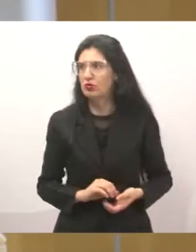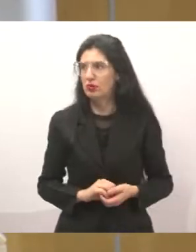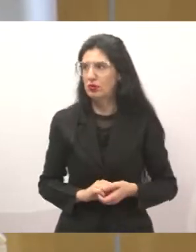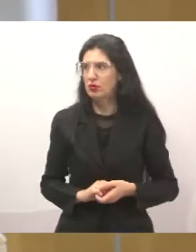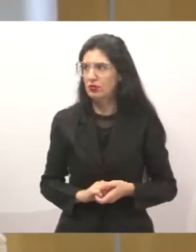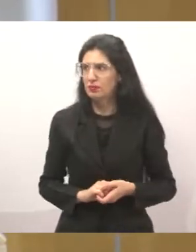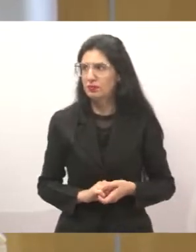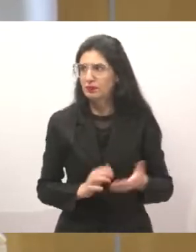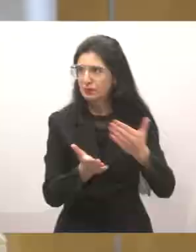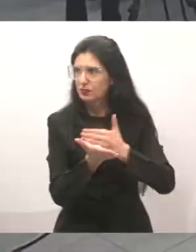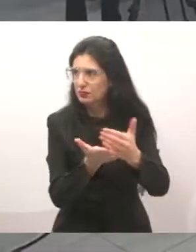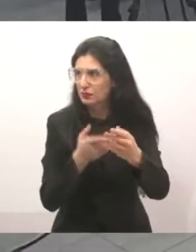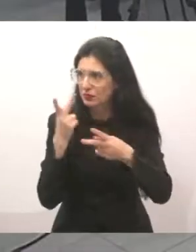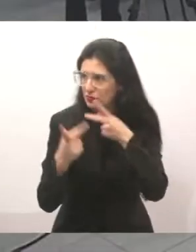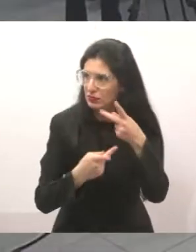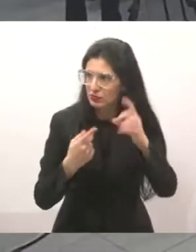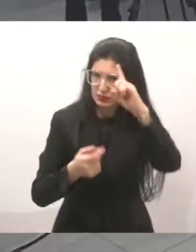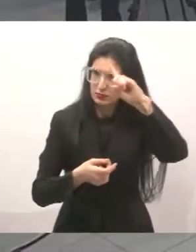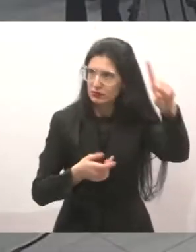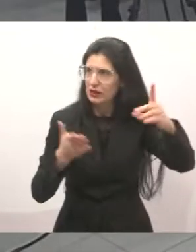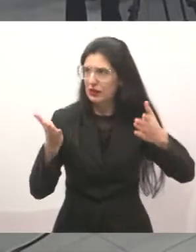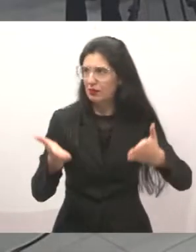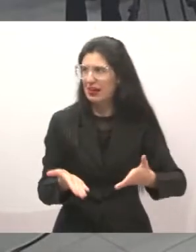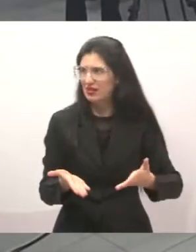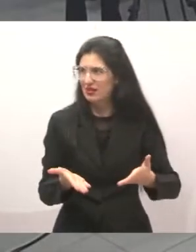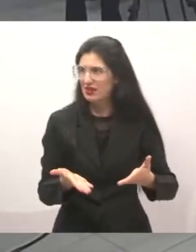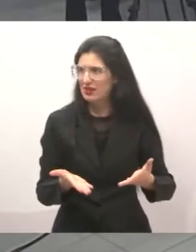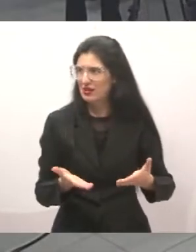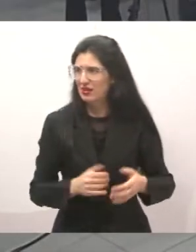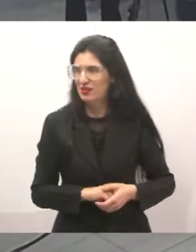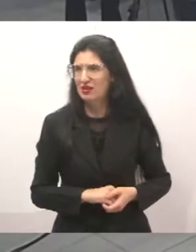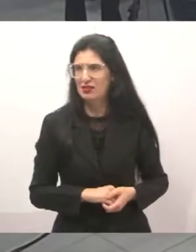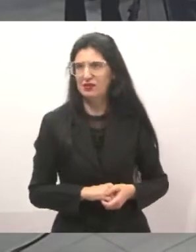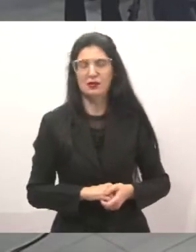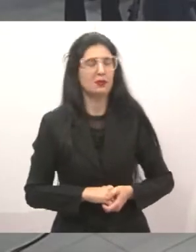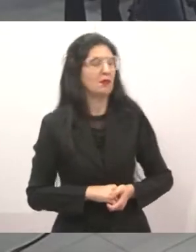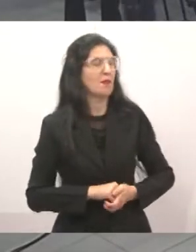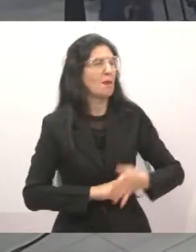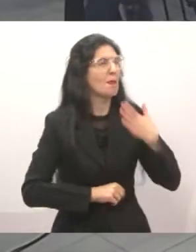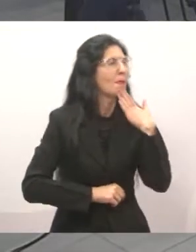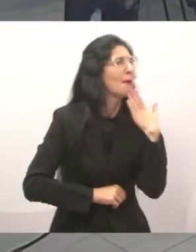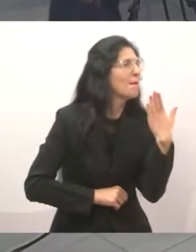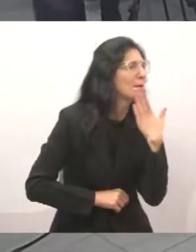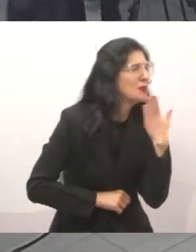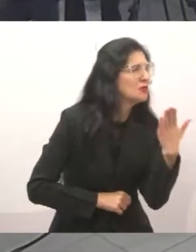Começo minha fala aqui no dia de hoje, fazendo algumas reivindicações.